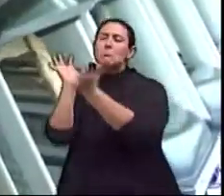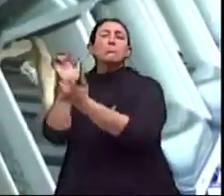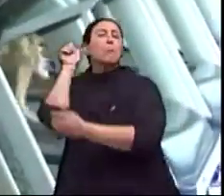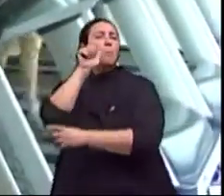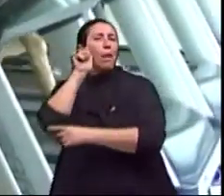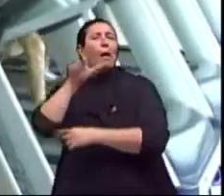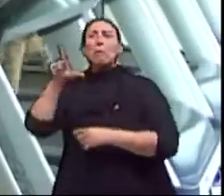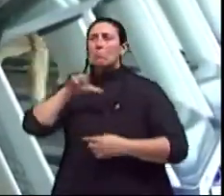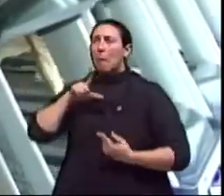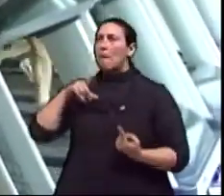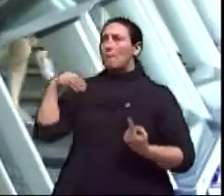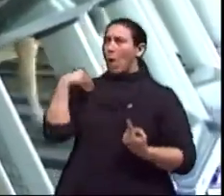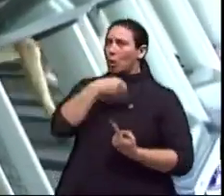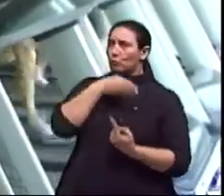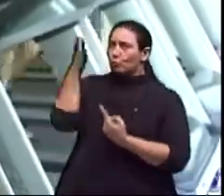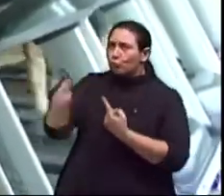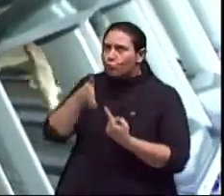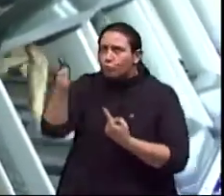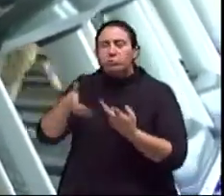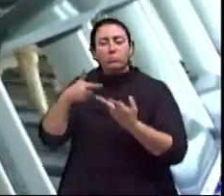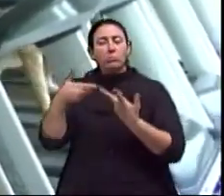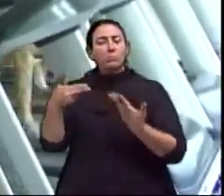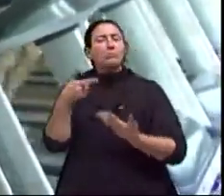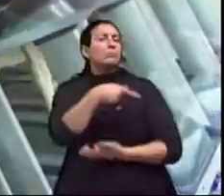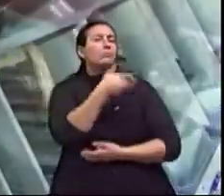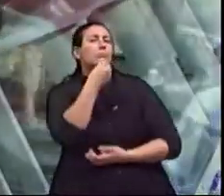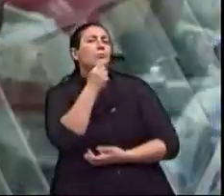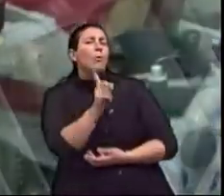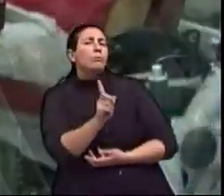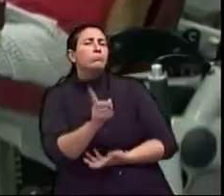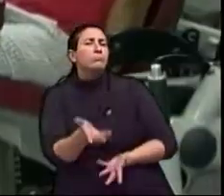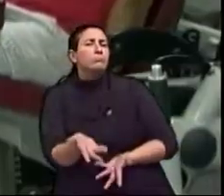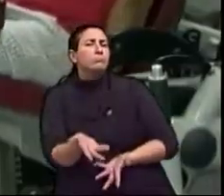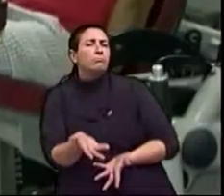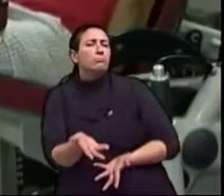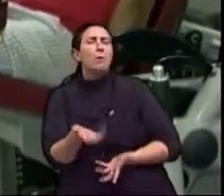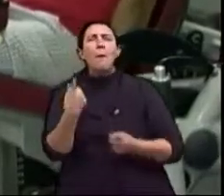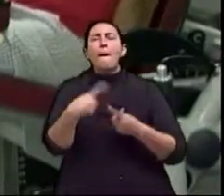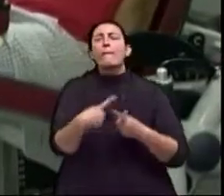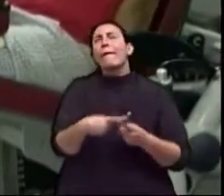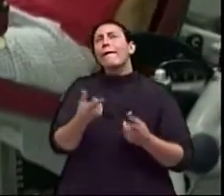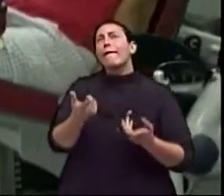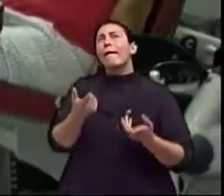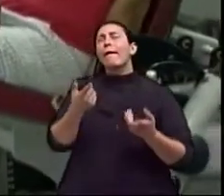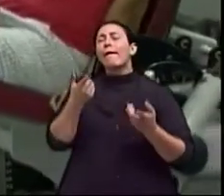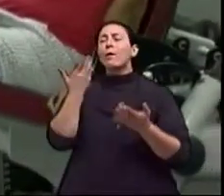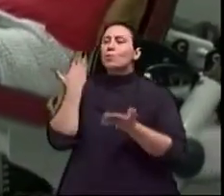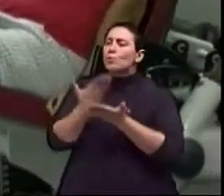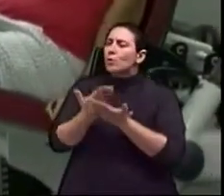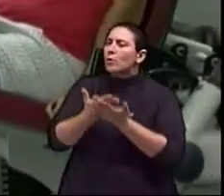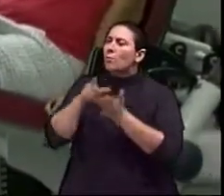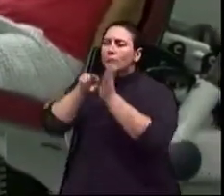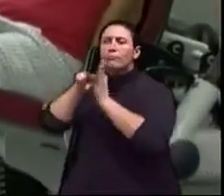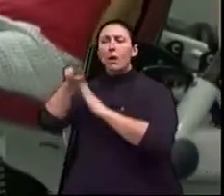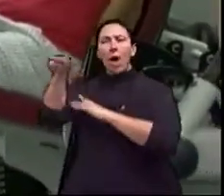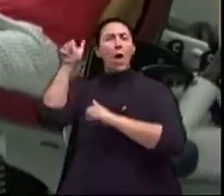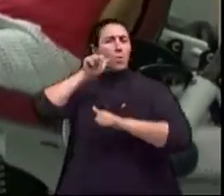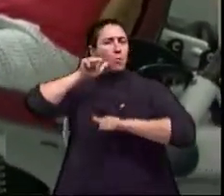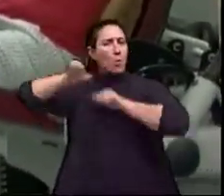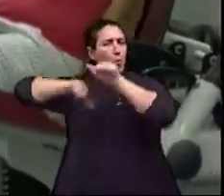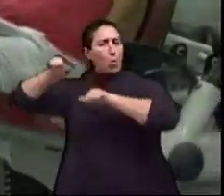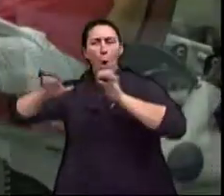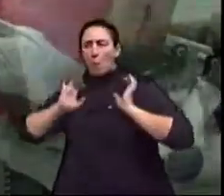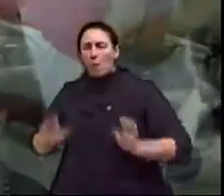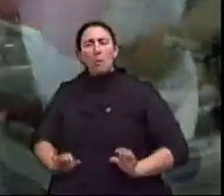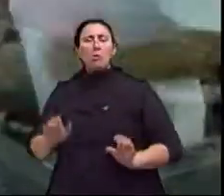homem e existe o preventivo para a mulher? Por que não se estuda sobre as nuances, as mudanças comportamentais do